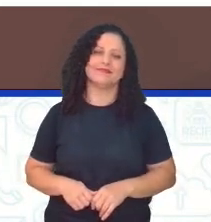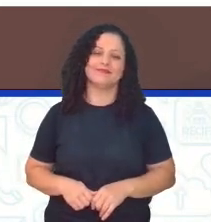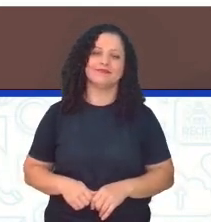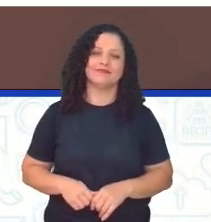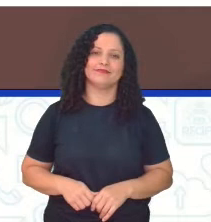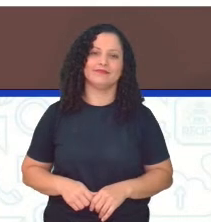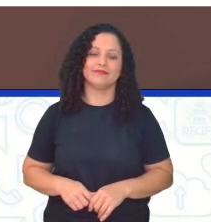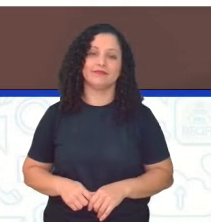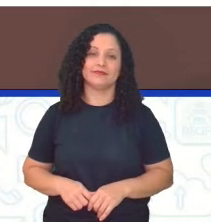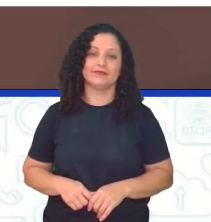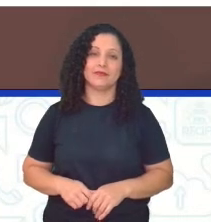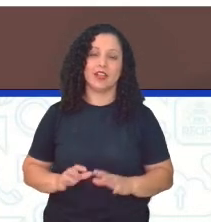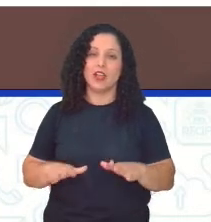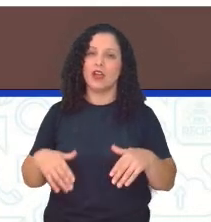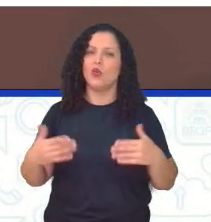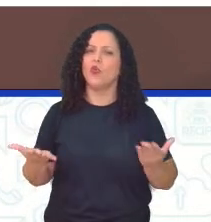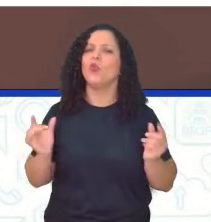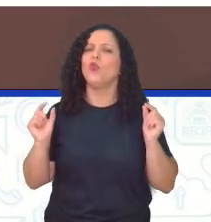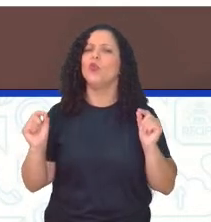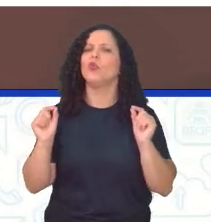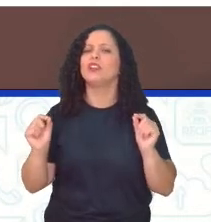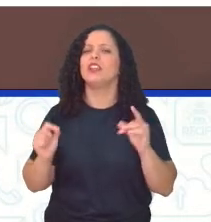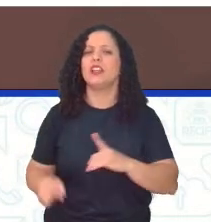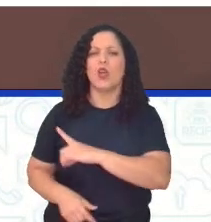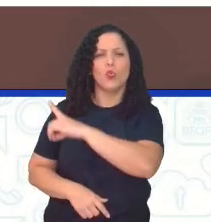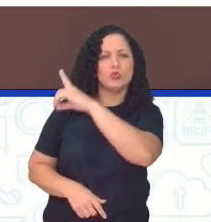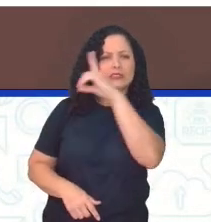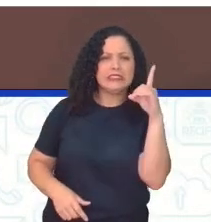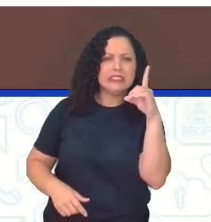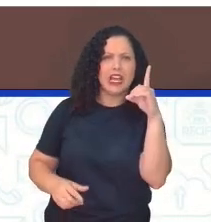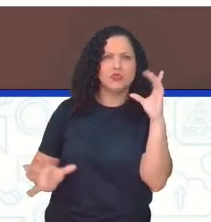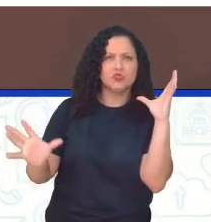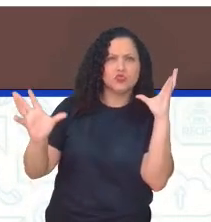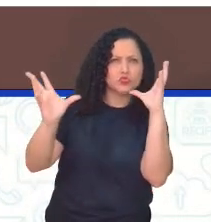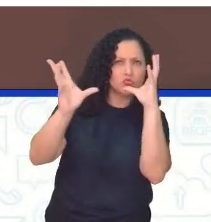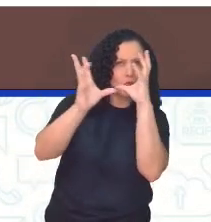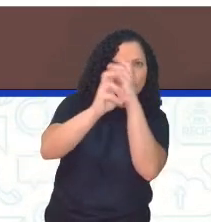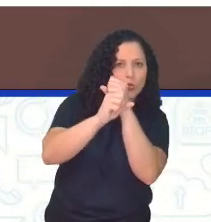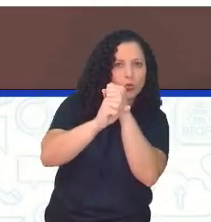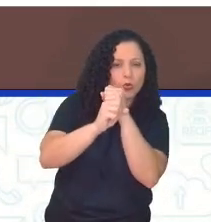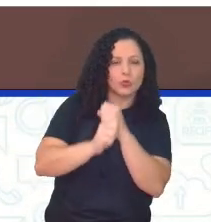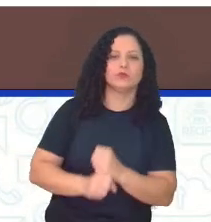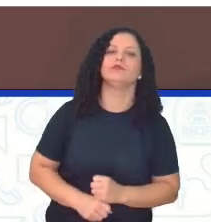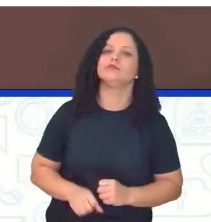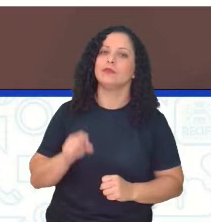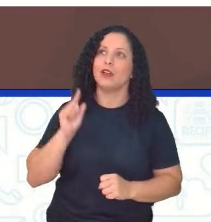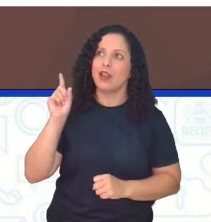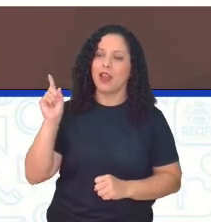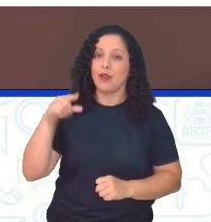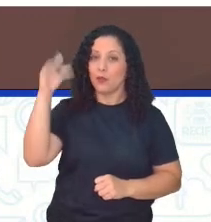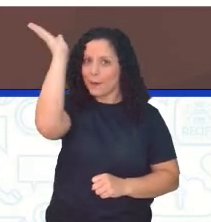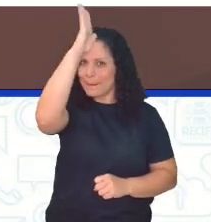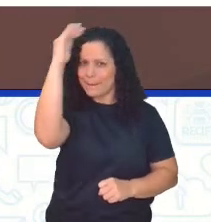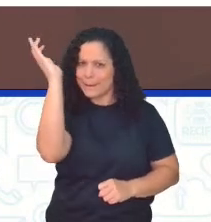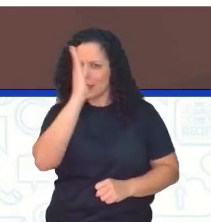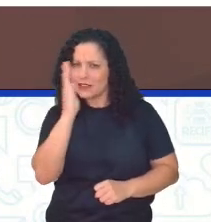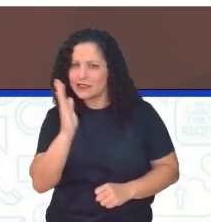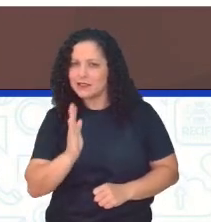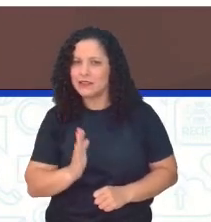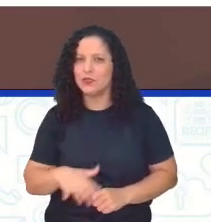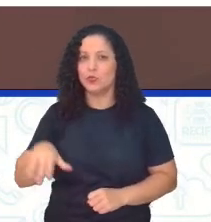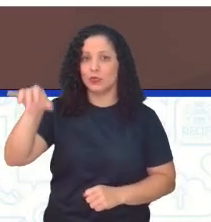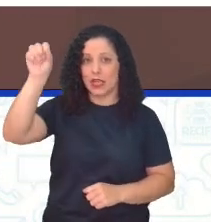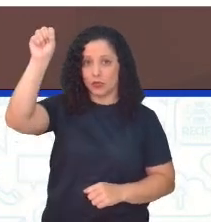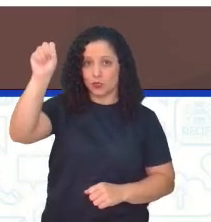foi quando o dia virou noite. Lá no sudeste do país, foi aquele dia em que os produtores